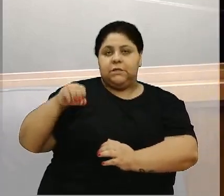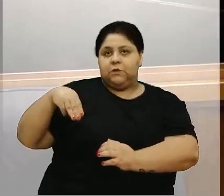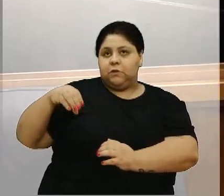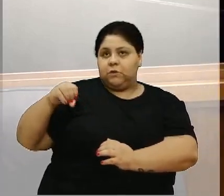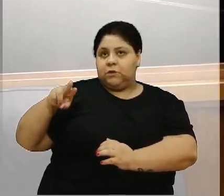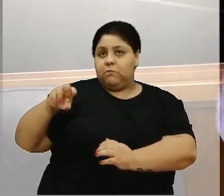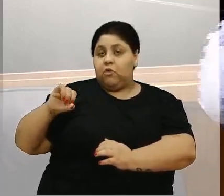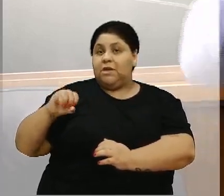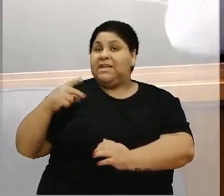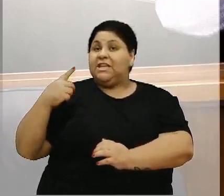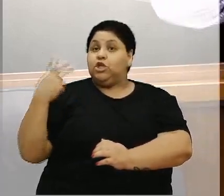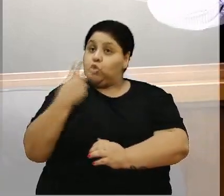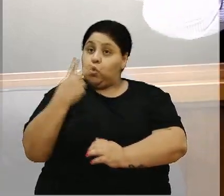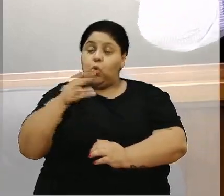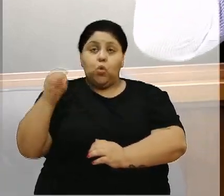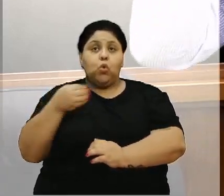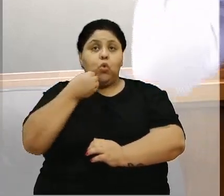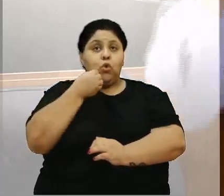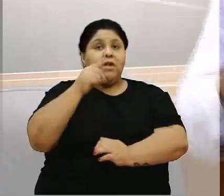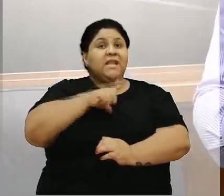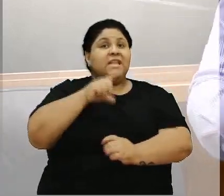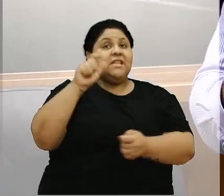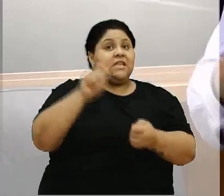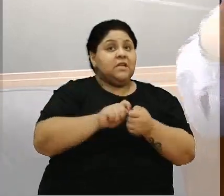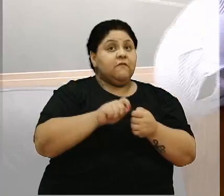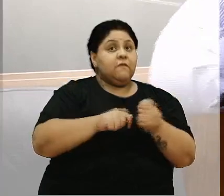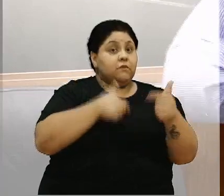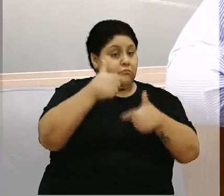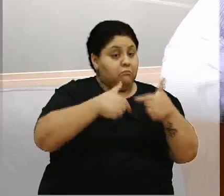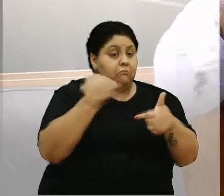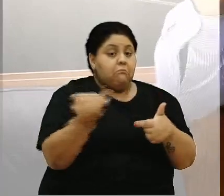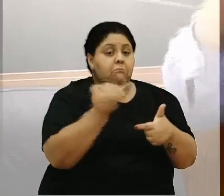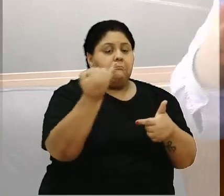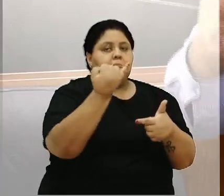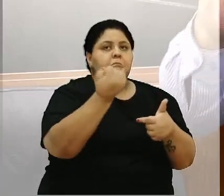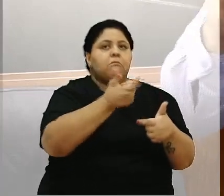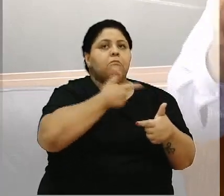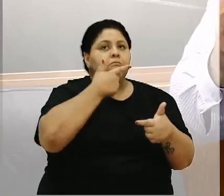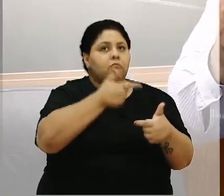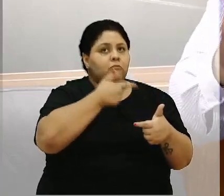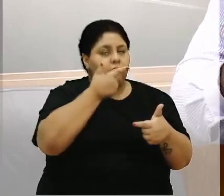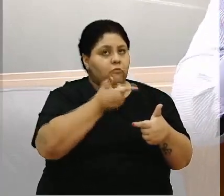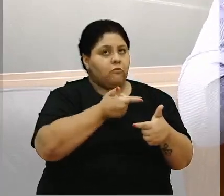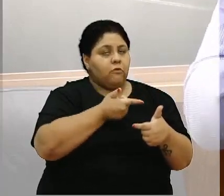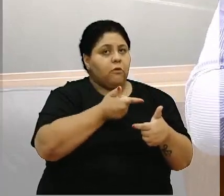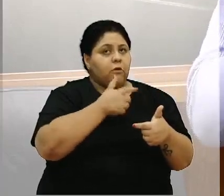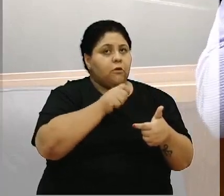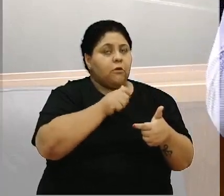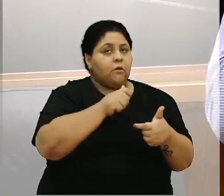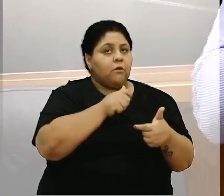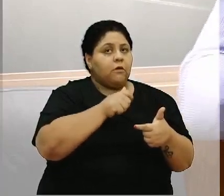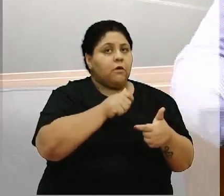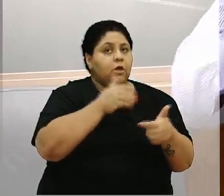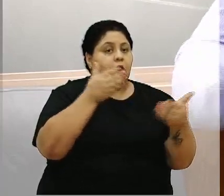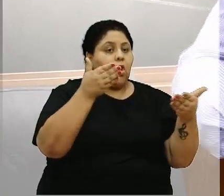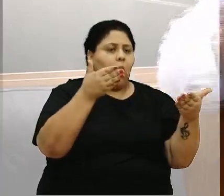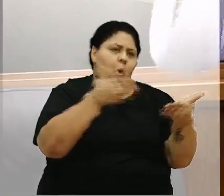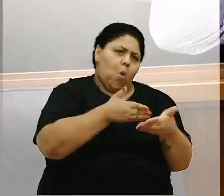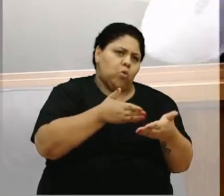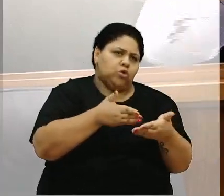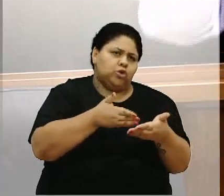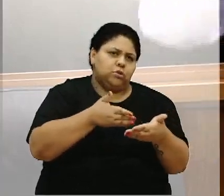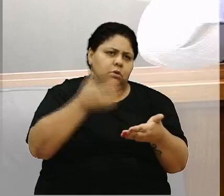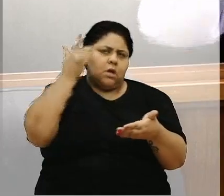duas oportunidades. Ministra que tem feito um trabalho importante e que disse a ministra Simone Tebet que entre hoje e amanhã vai ter um